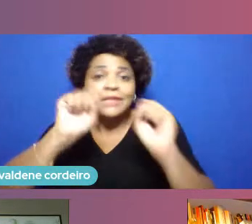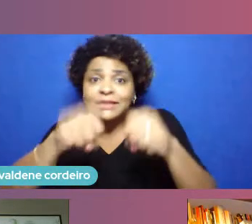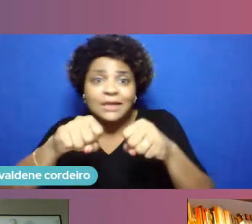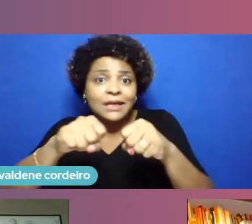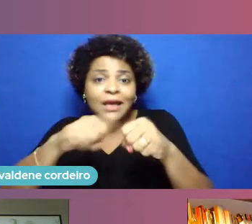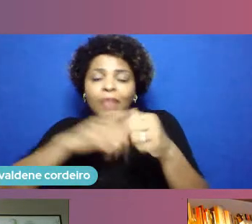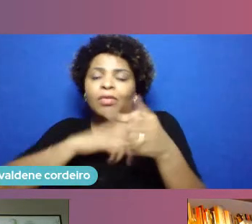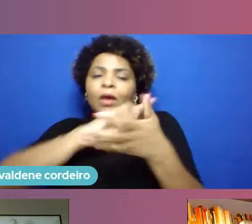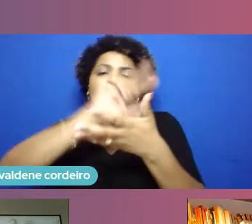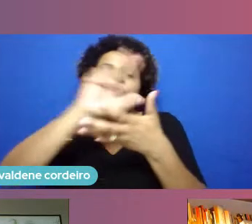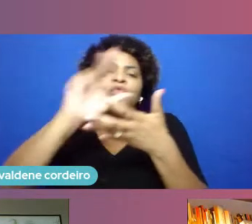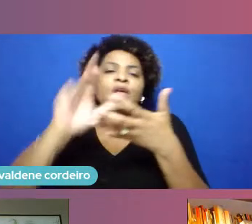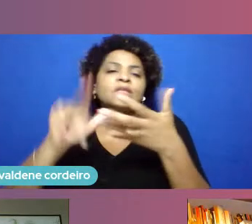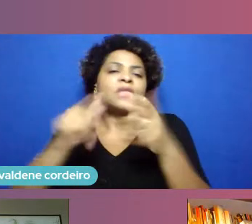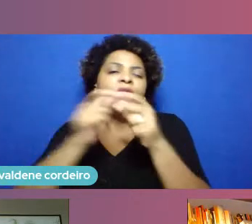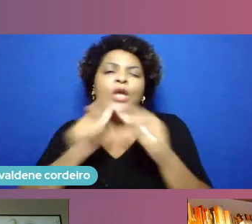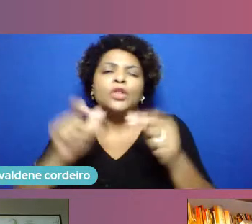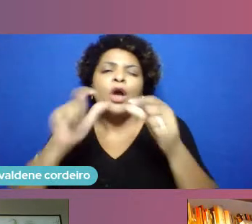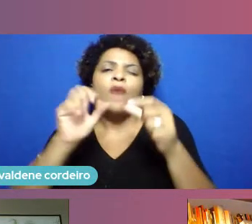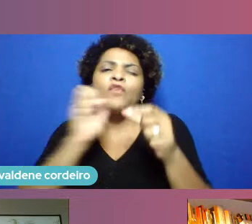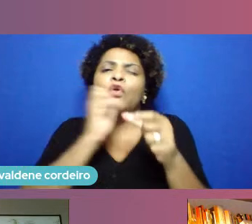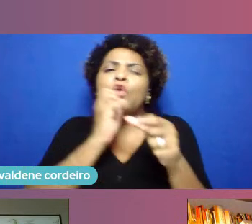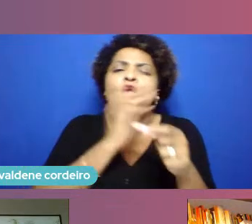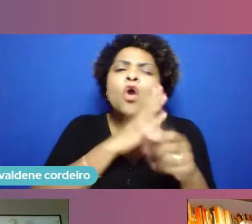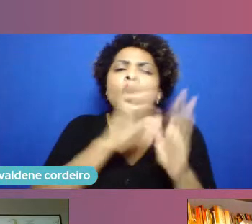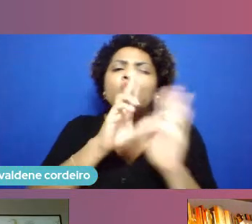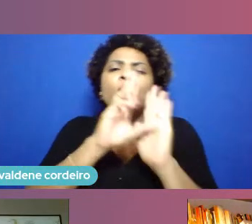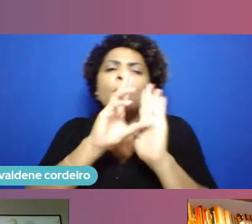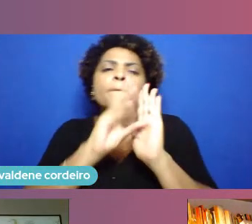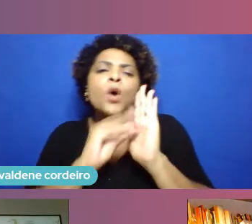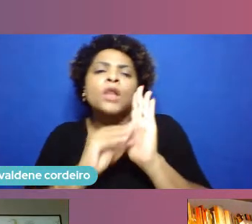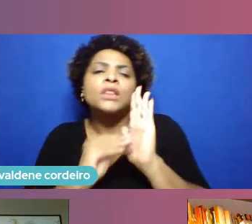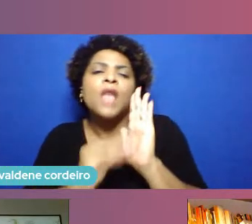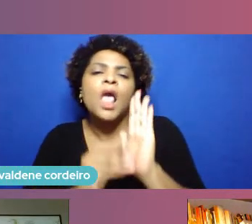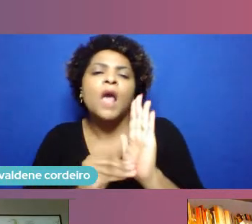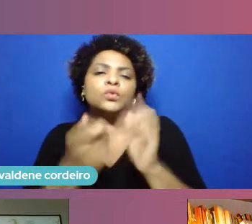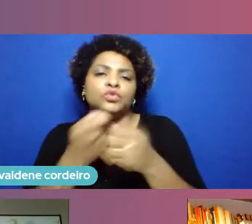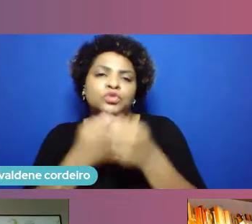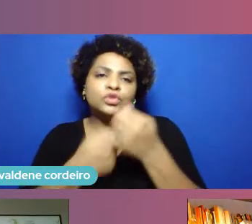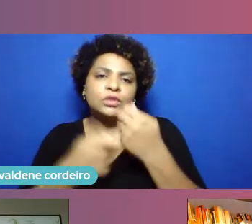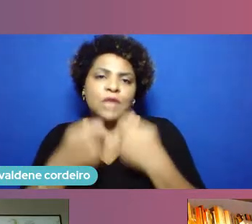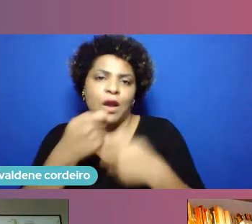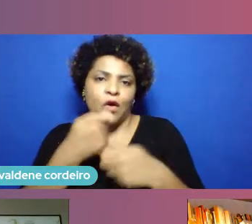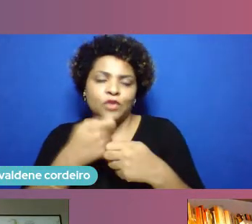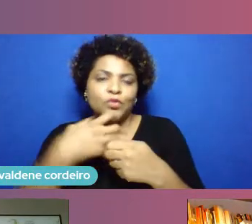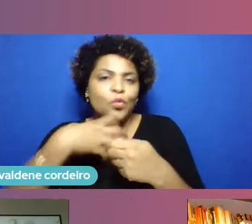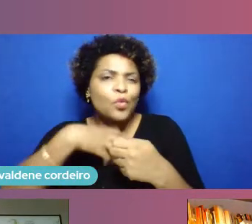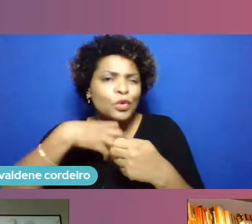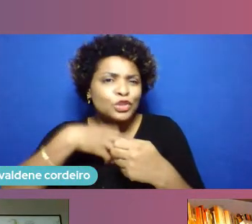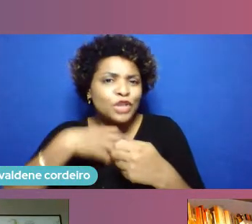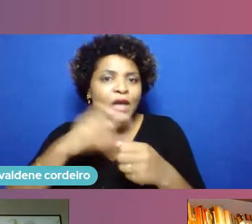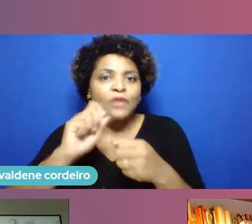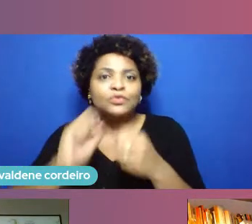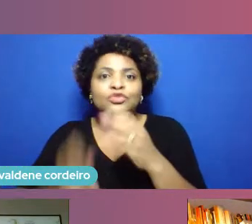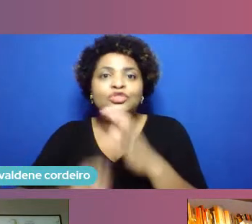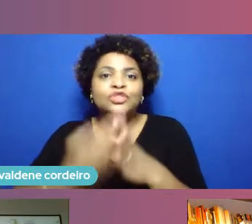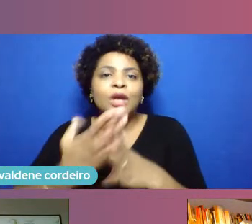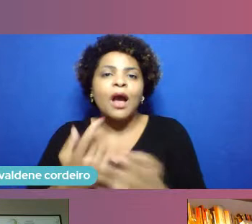grande com novos modelos de negócios, maneiras de monetizar que entregam um valor diferenciado.